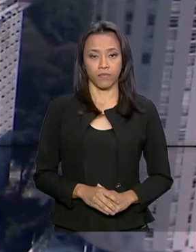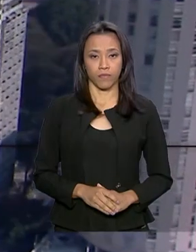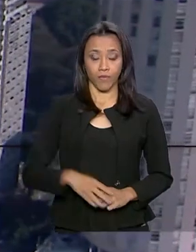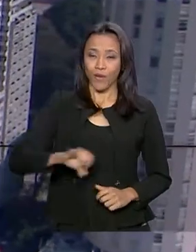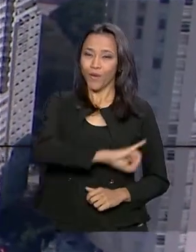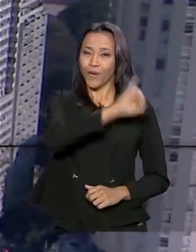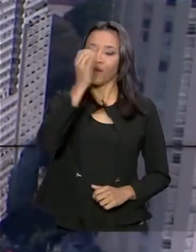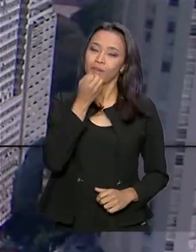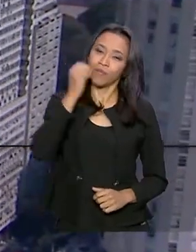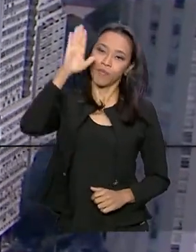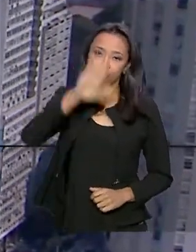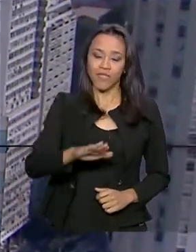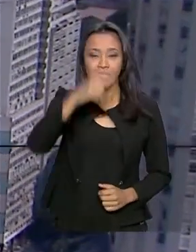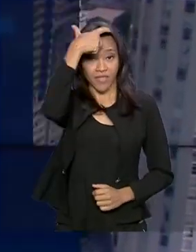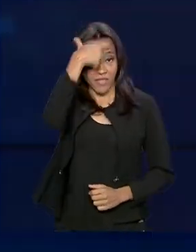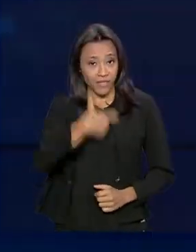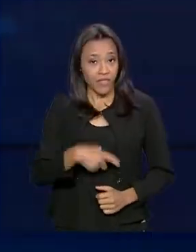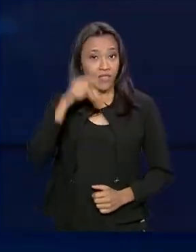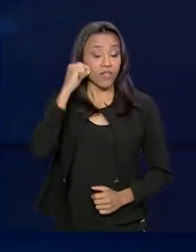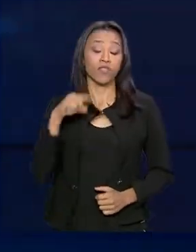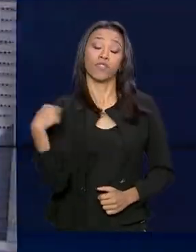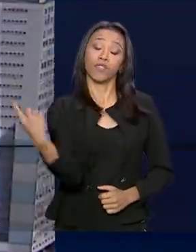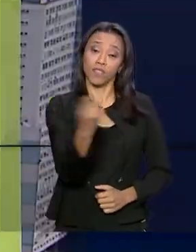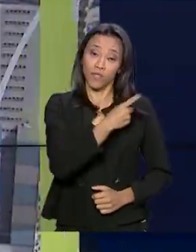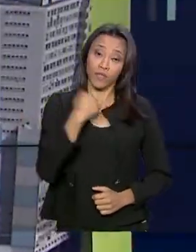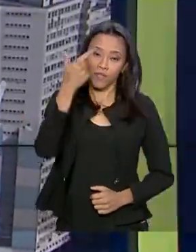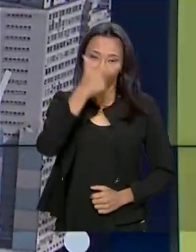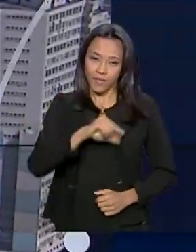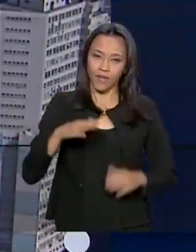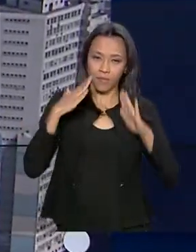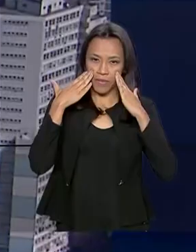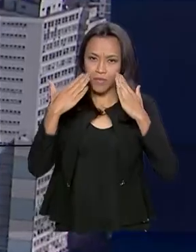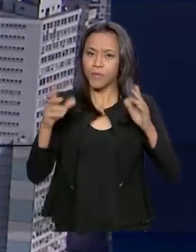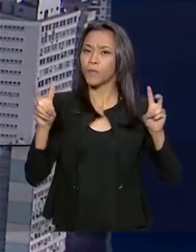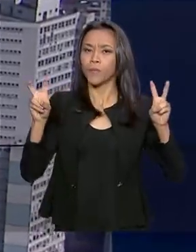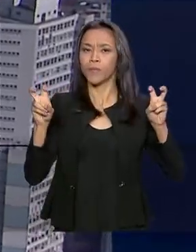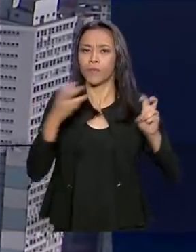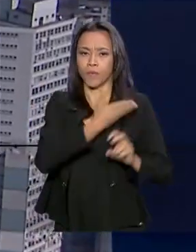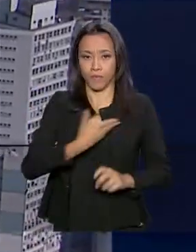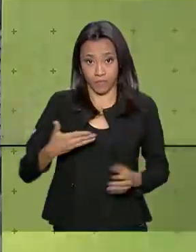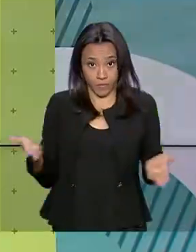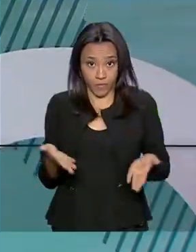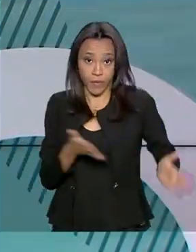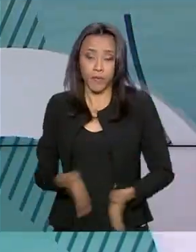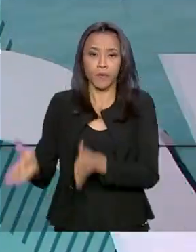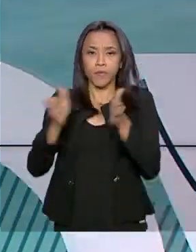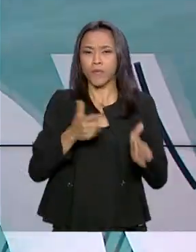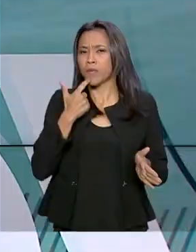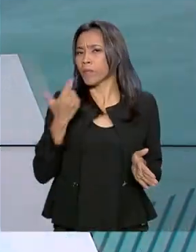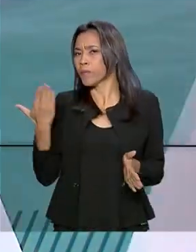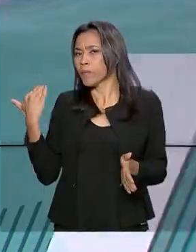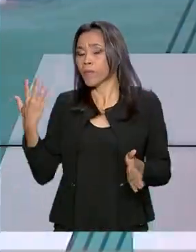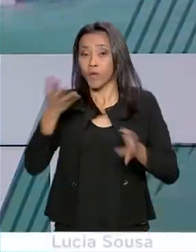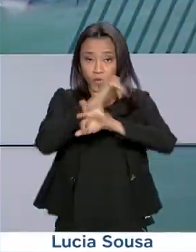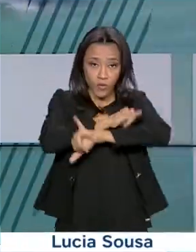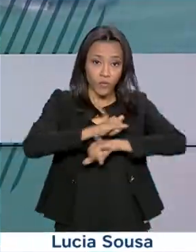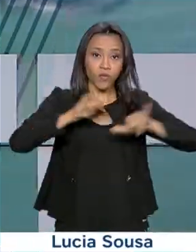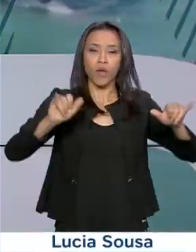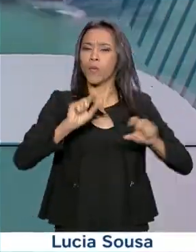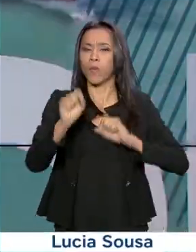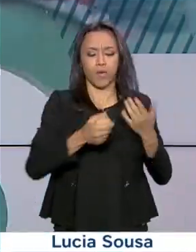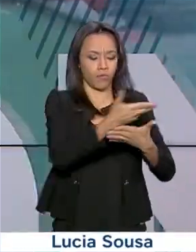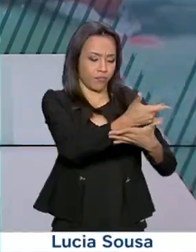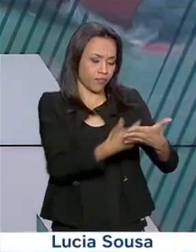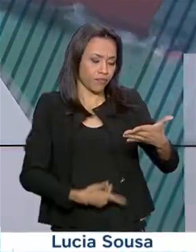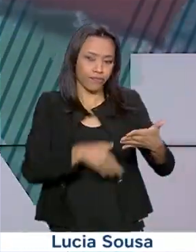Olá, boa tarde, eu sou Lilian Reis e estamos de volta com Governo Agora. Foi divulgado agora há pouco mais um boletim médico